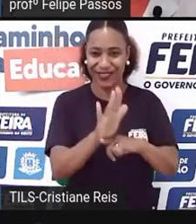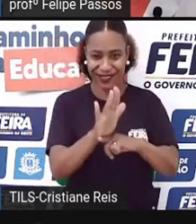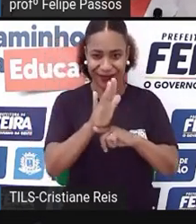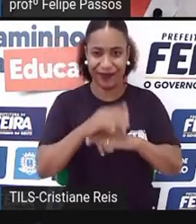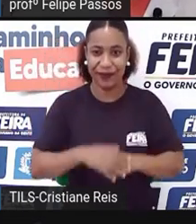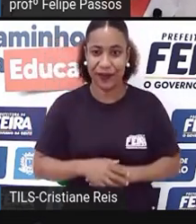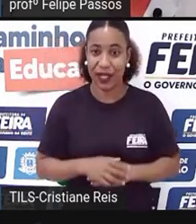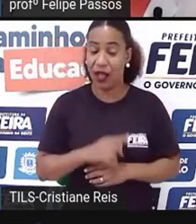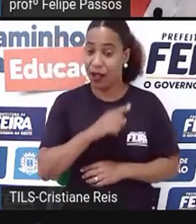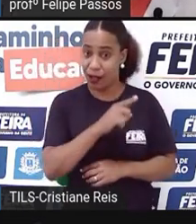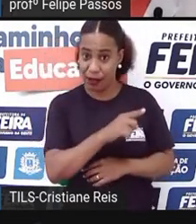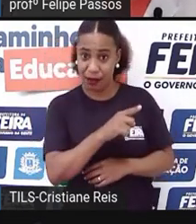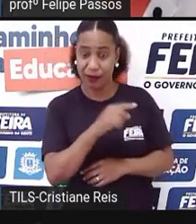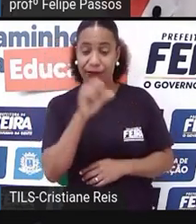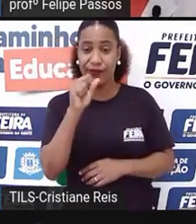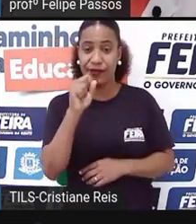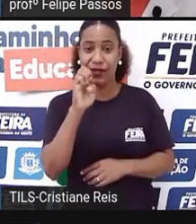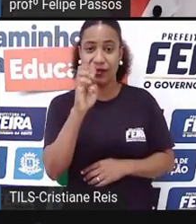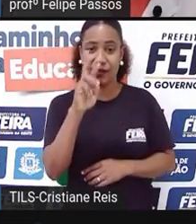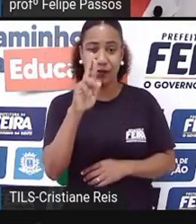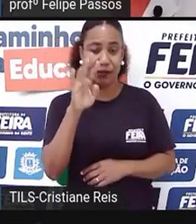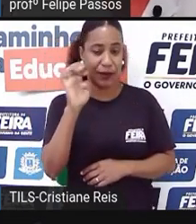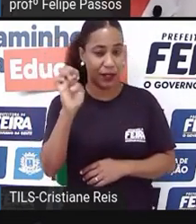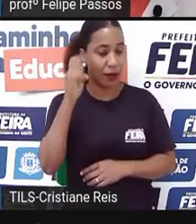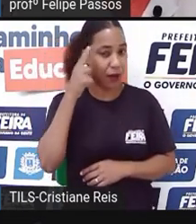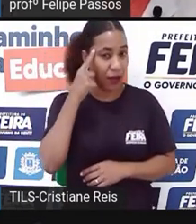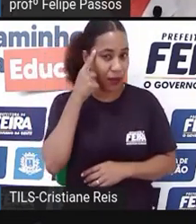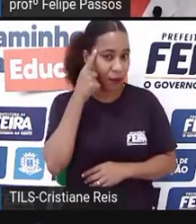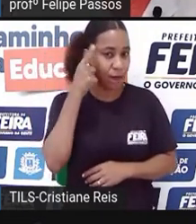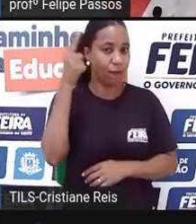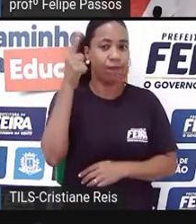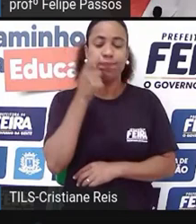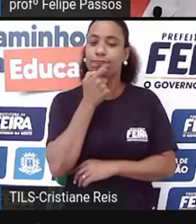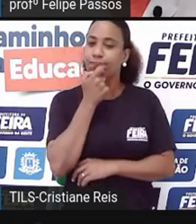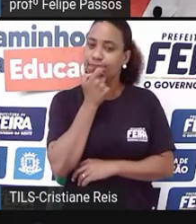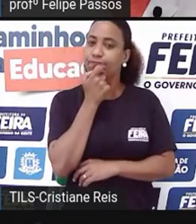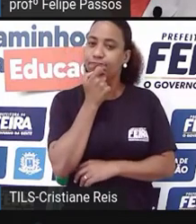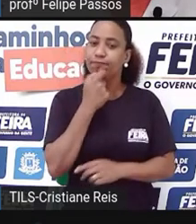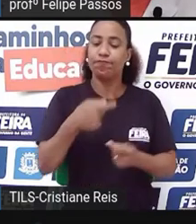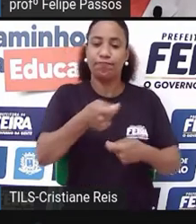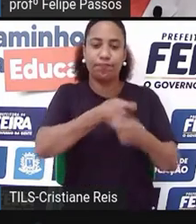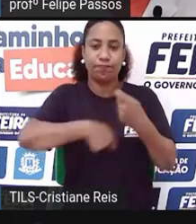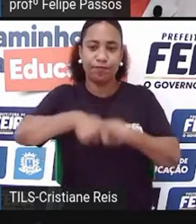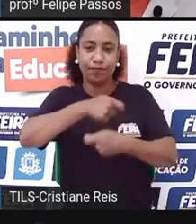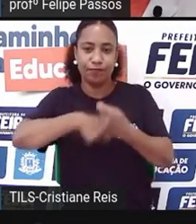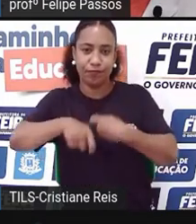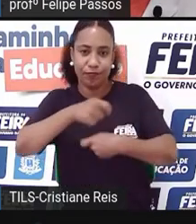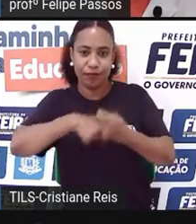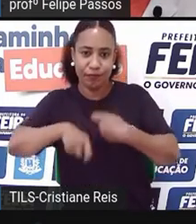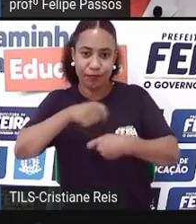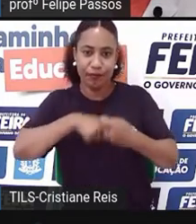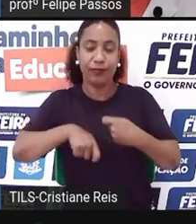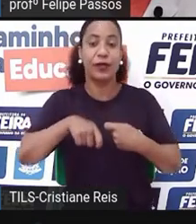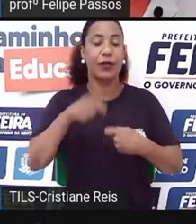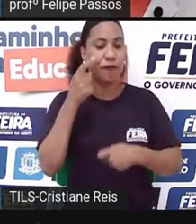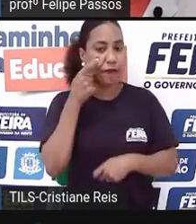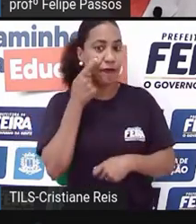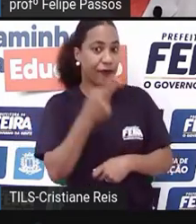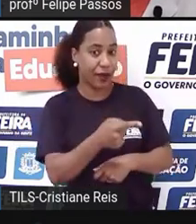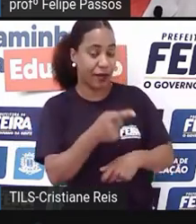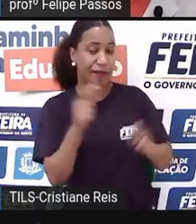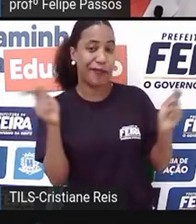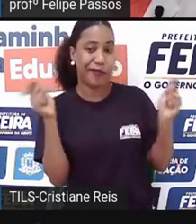tem uma ideia de negócio, então ele está pensando em abrir um negócio, então ele é um potencial empreendedor.